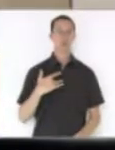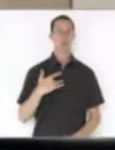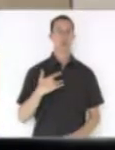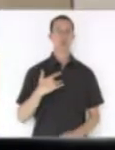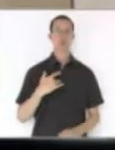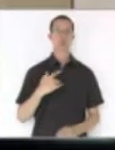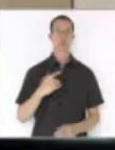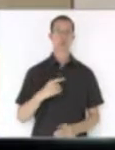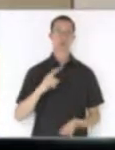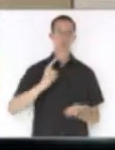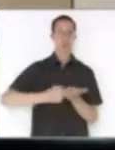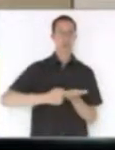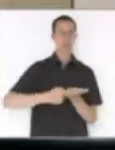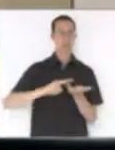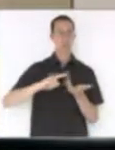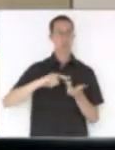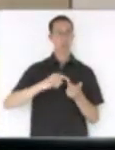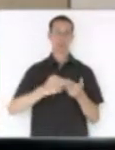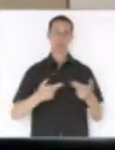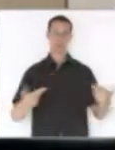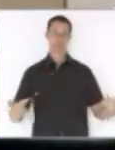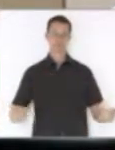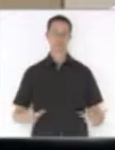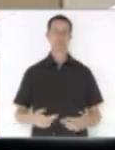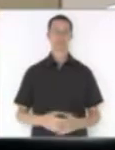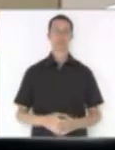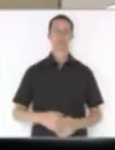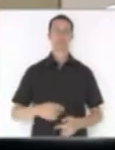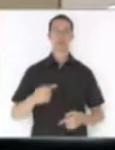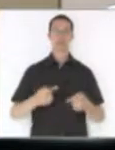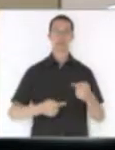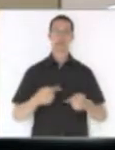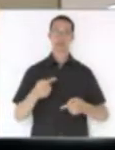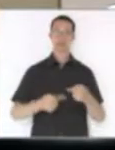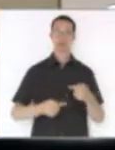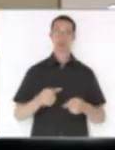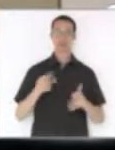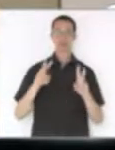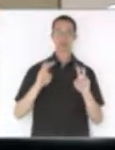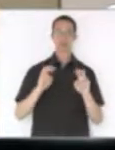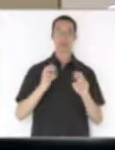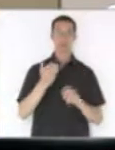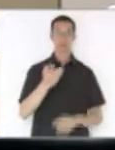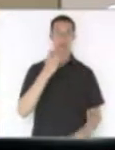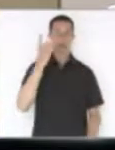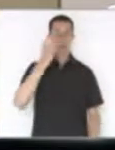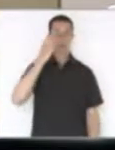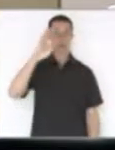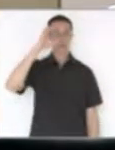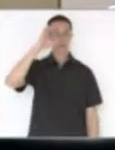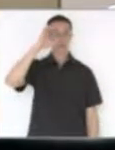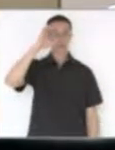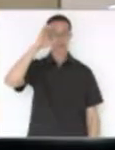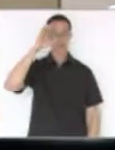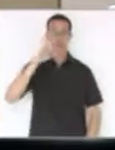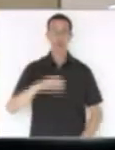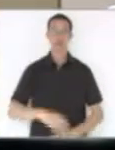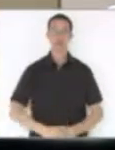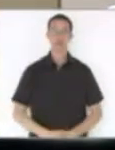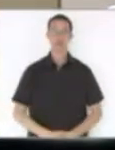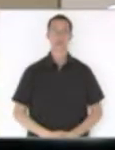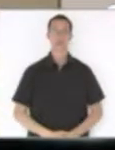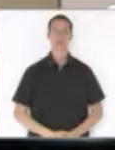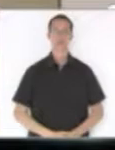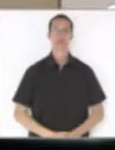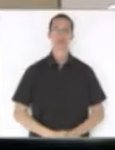providências para debater o assunto com a palavra o deputado Fernando Coruja. Sr.